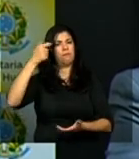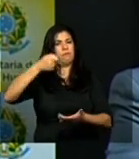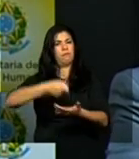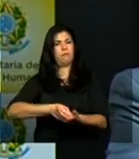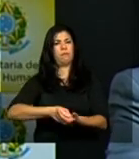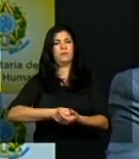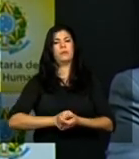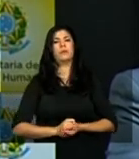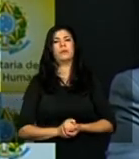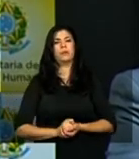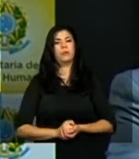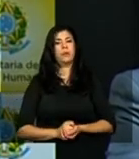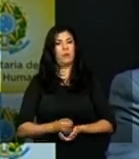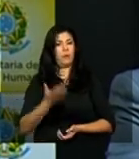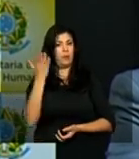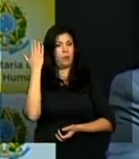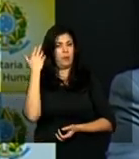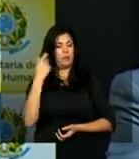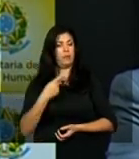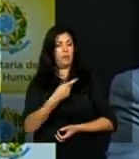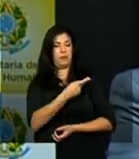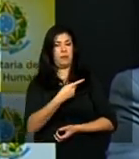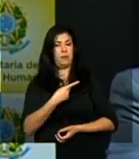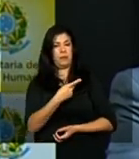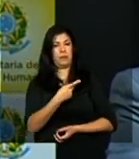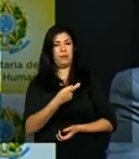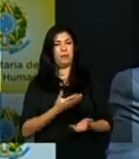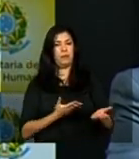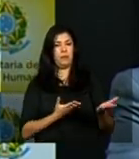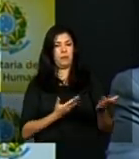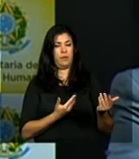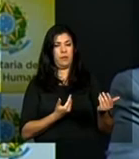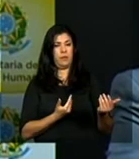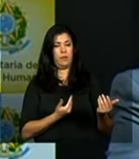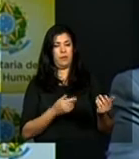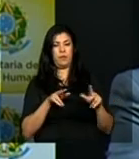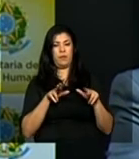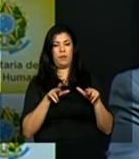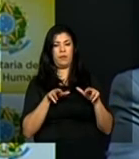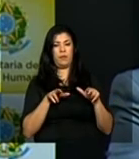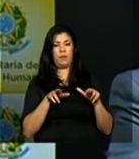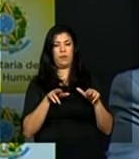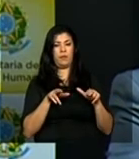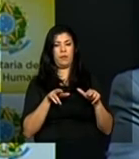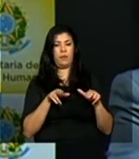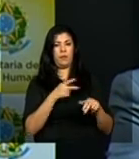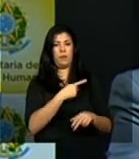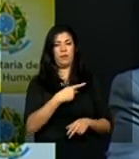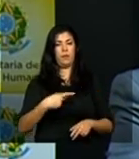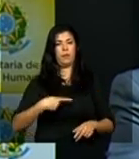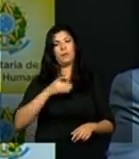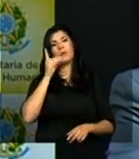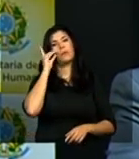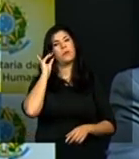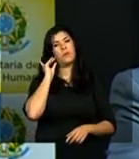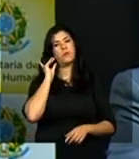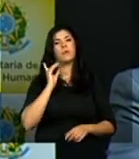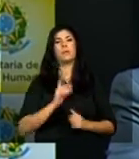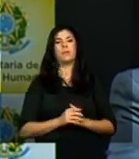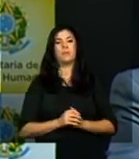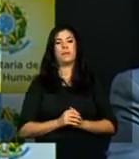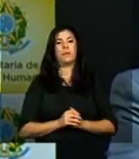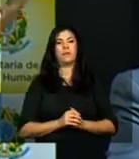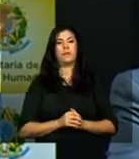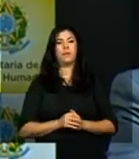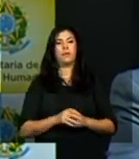éramos jovens como a nossa presidenta Dilma Rousseff e